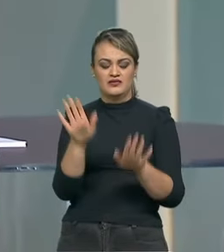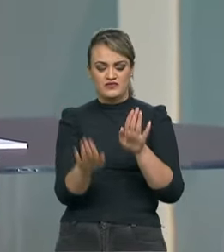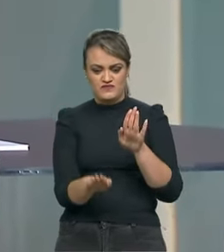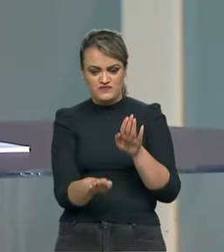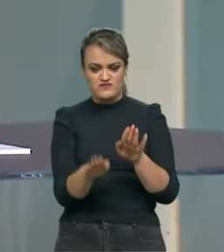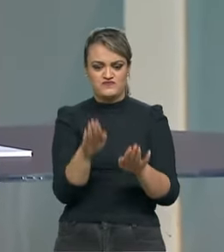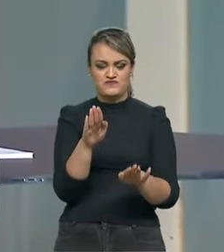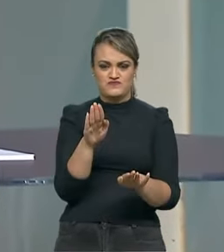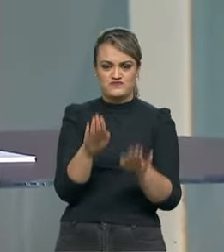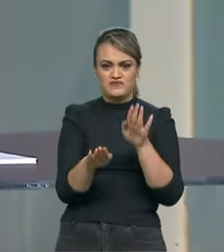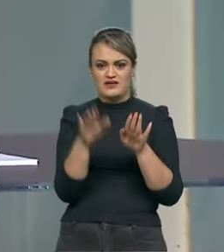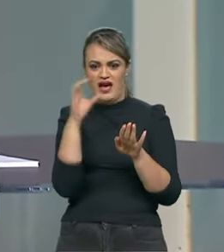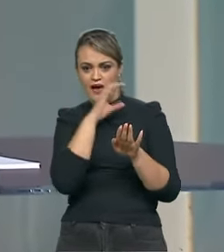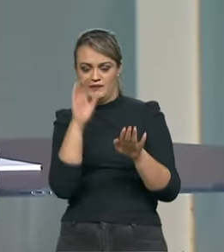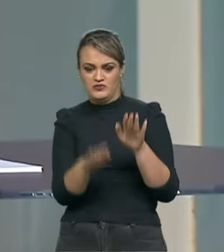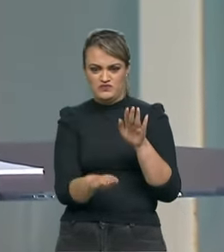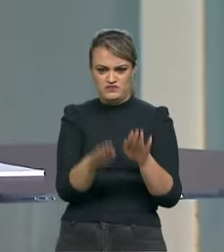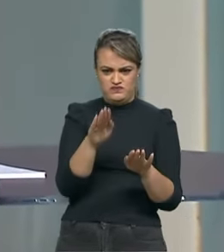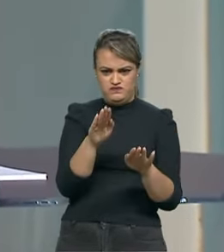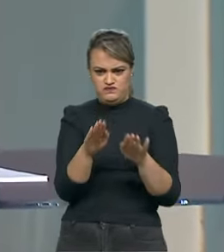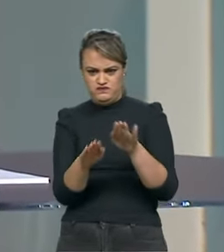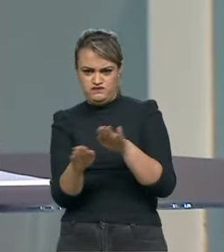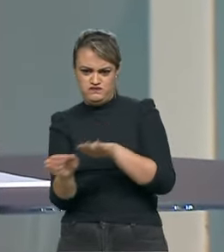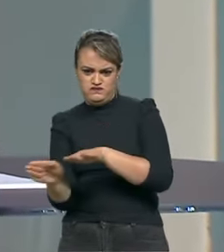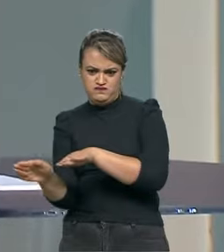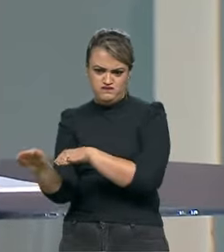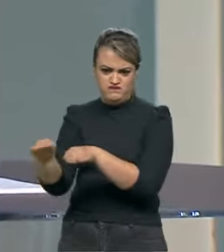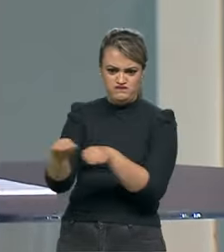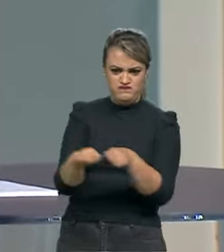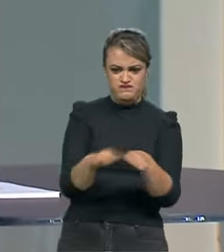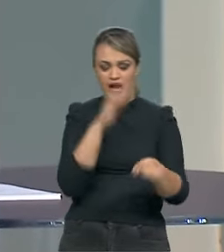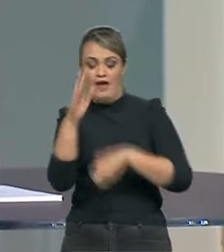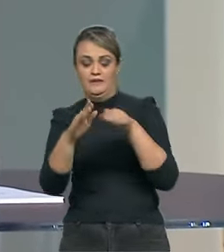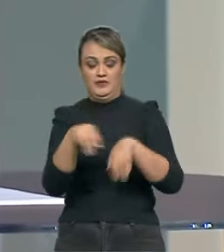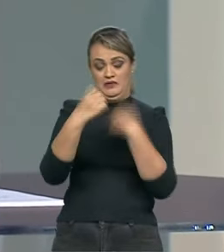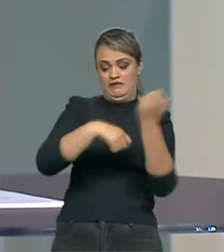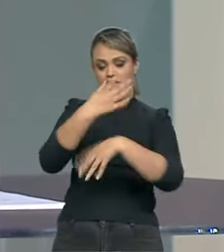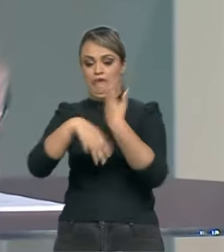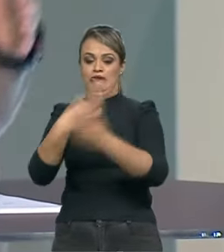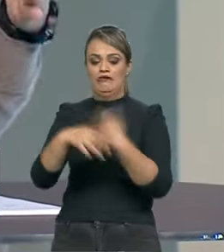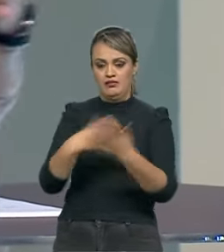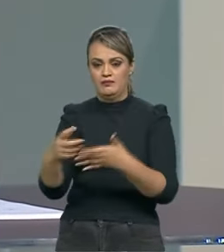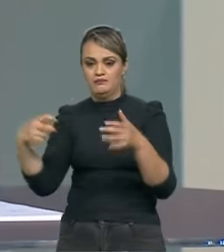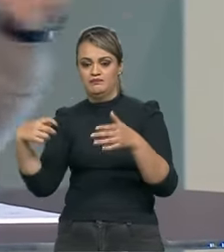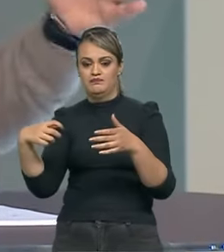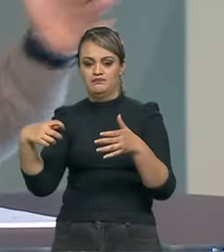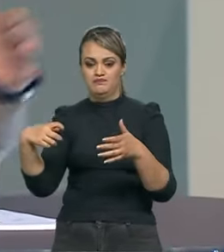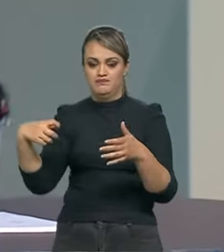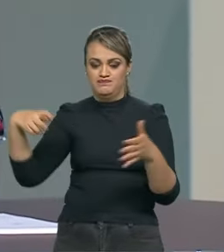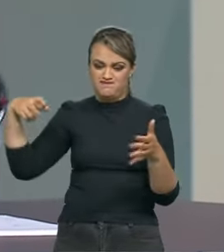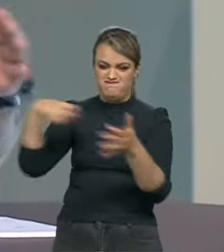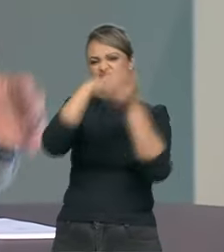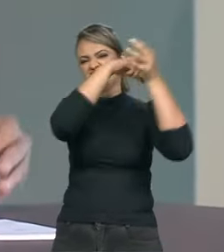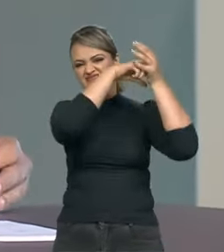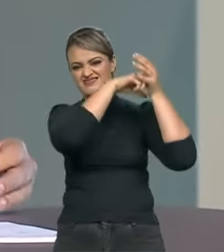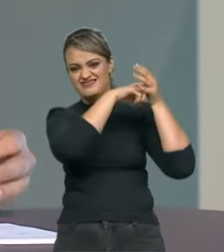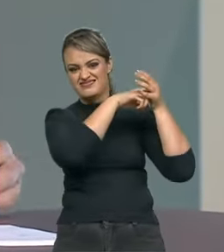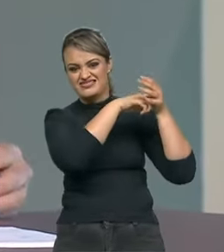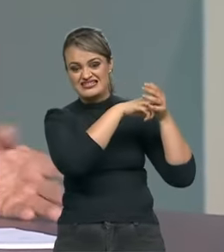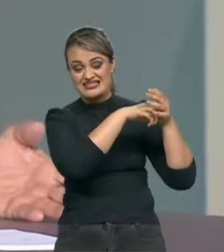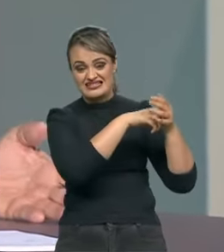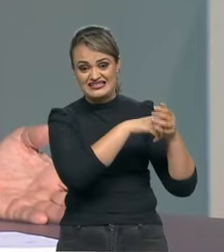para entrar no boxe e não perder aquela volta. E foi aí que o carro escapou. Inclusive, eu não bati de raspa, eu bati de frente.